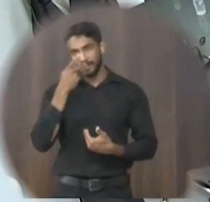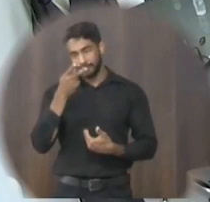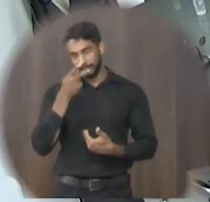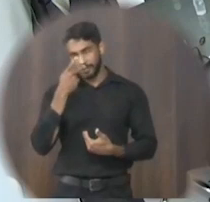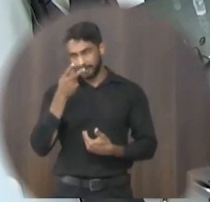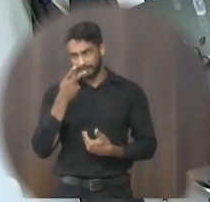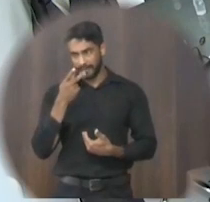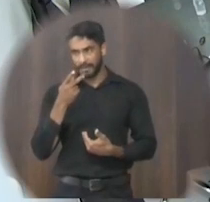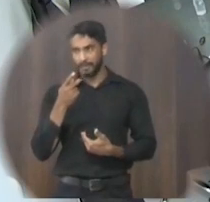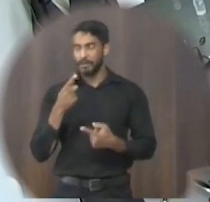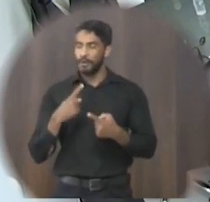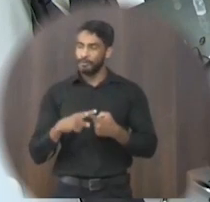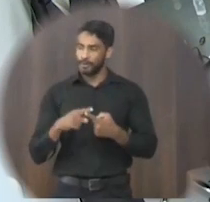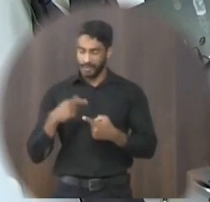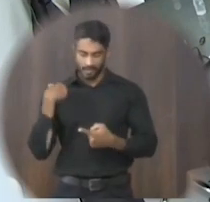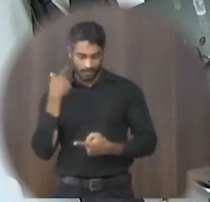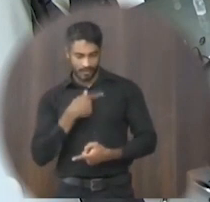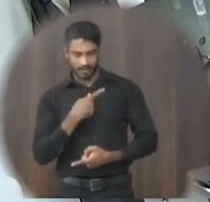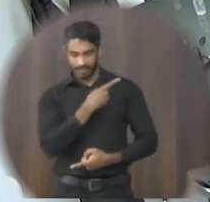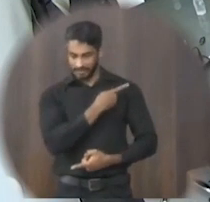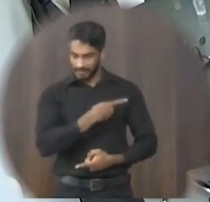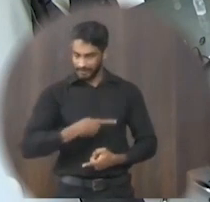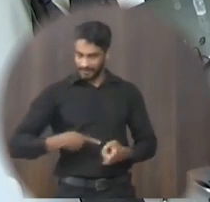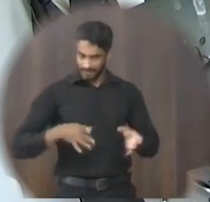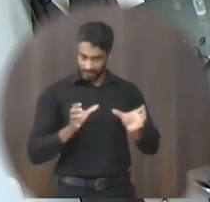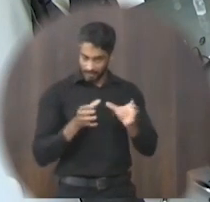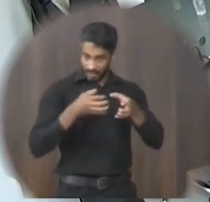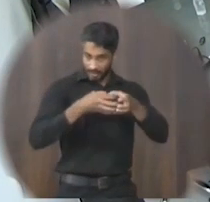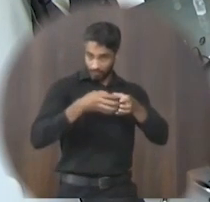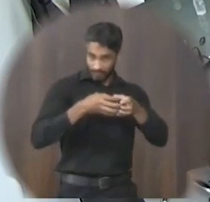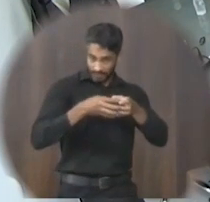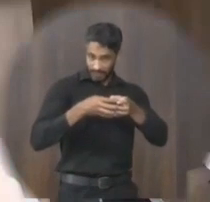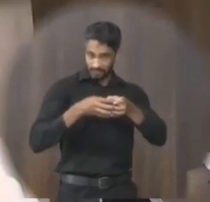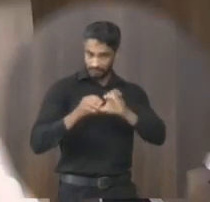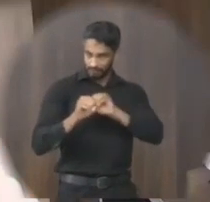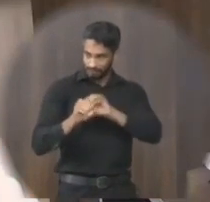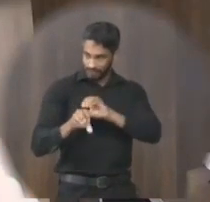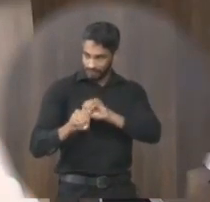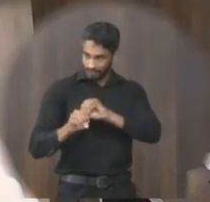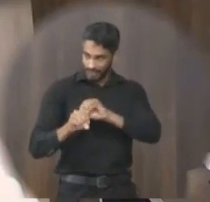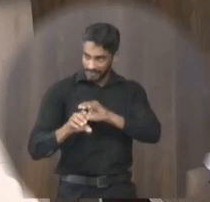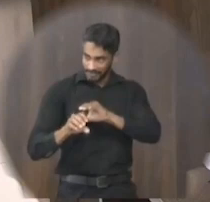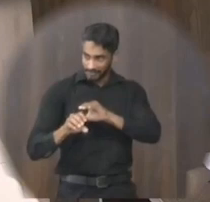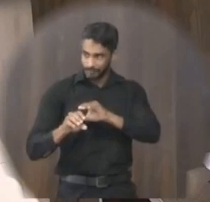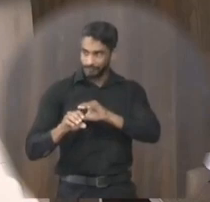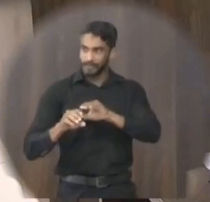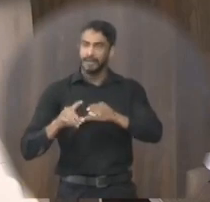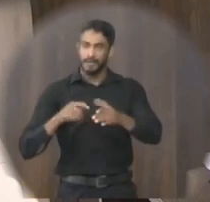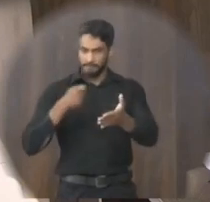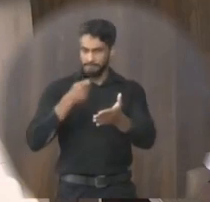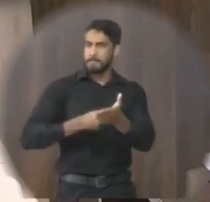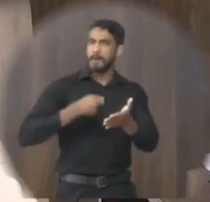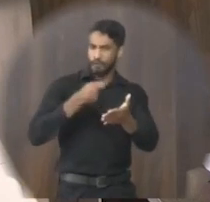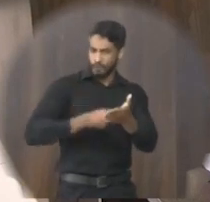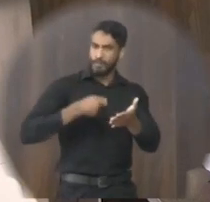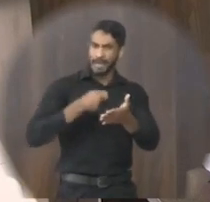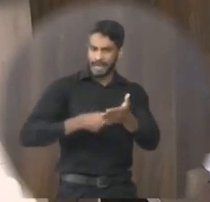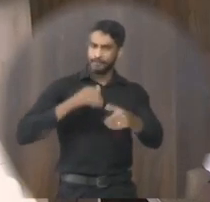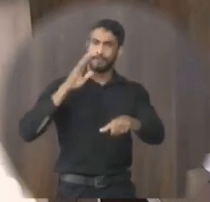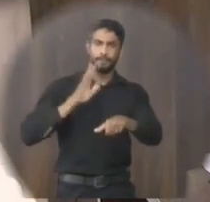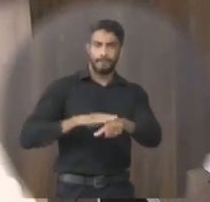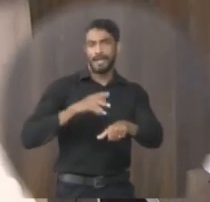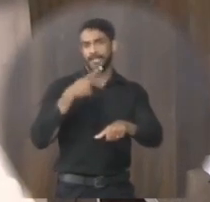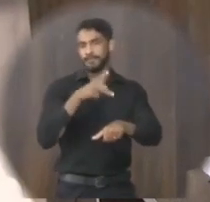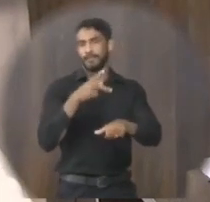que a gente quando está na presidência da comissão de educação a gente é um pouco mais cobrado pela classe